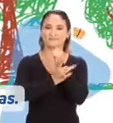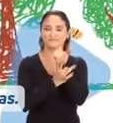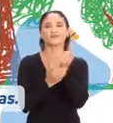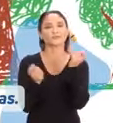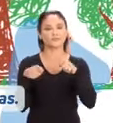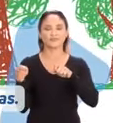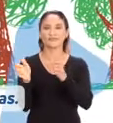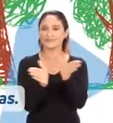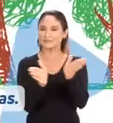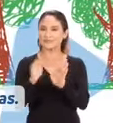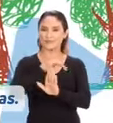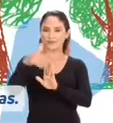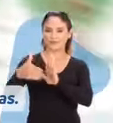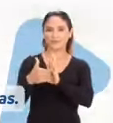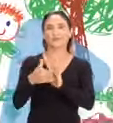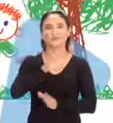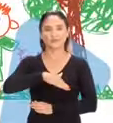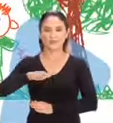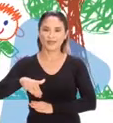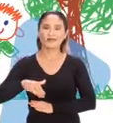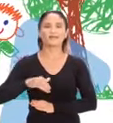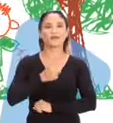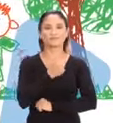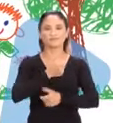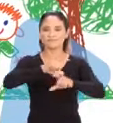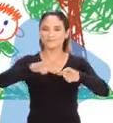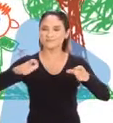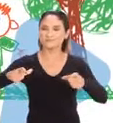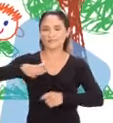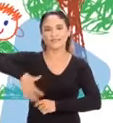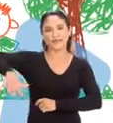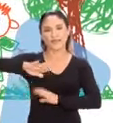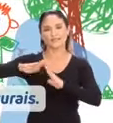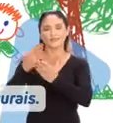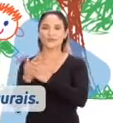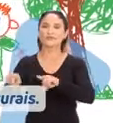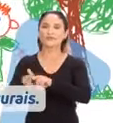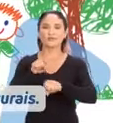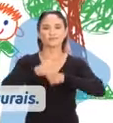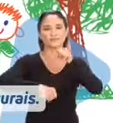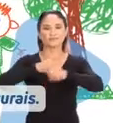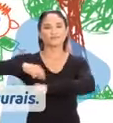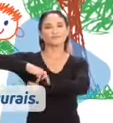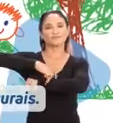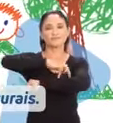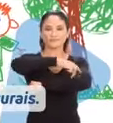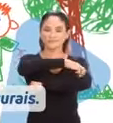seguros e acessíveis para as crianças. Desde a urbanização do entorno das escolas, ciclovias,